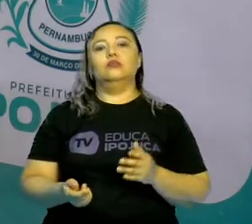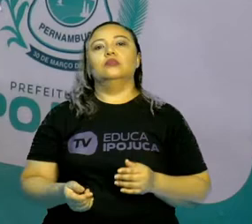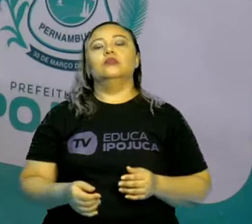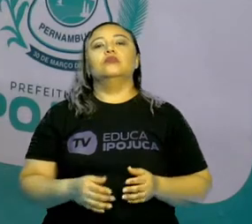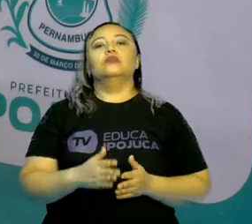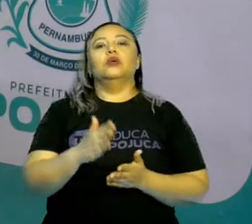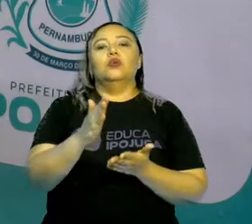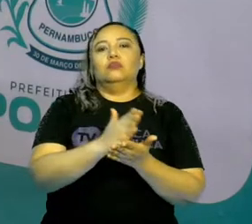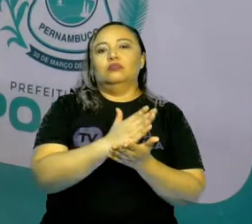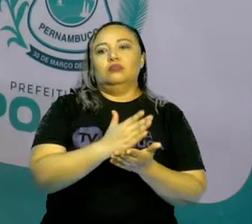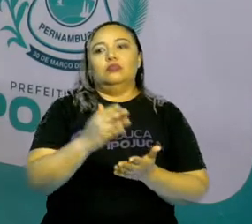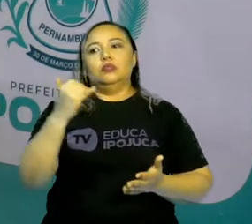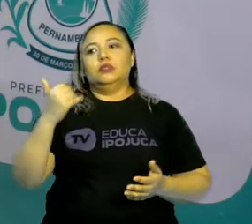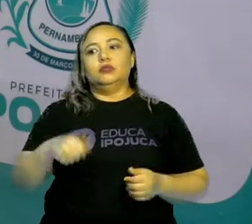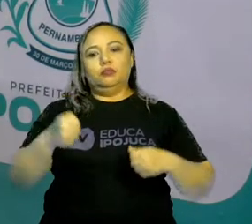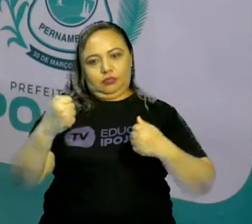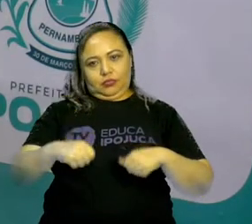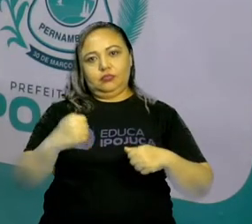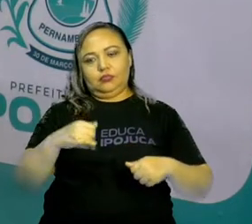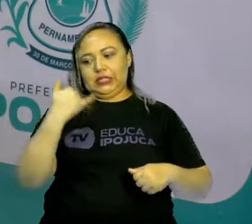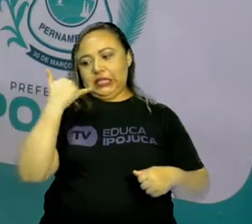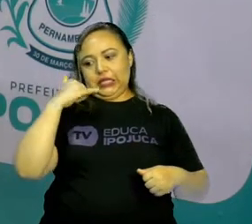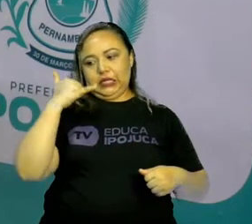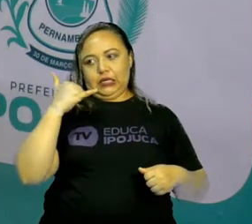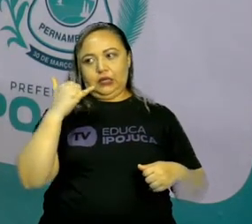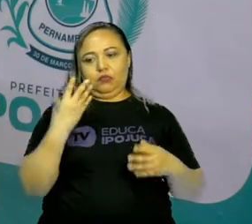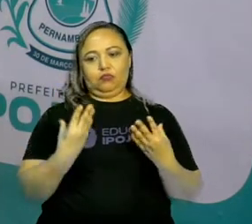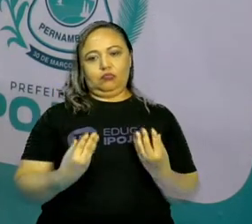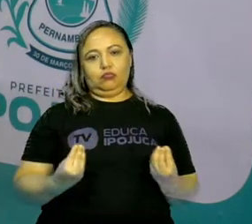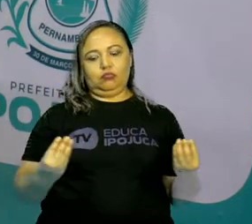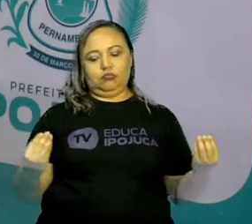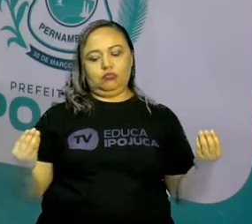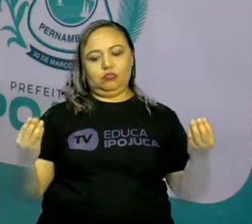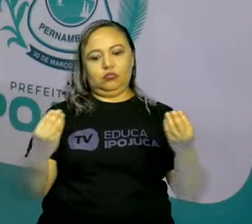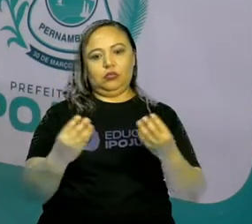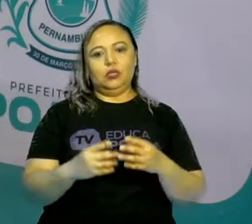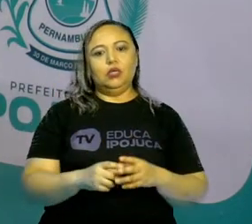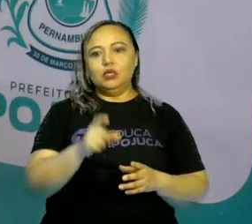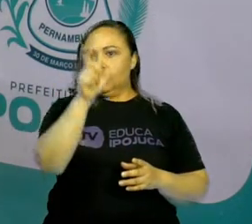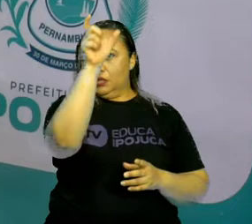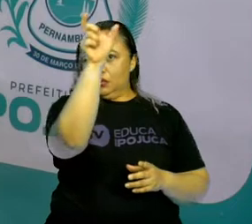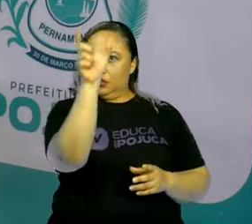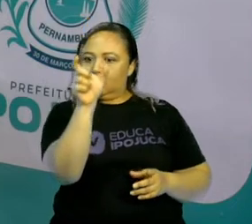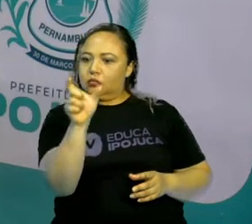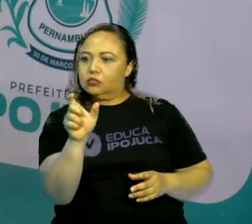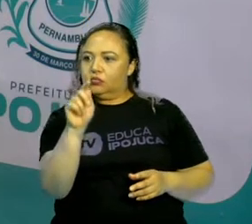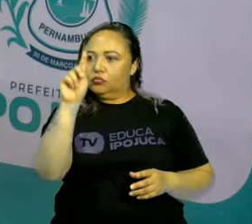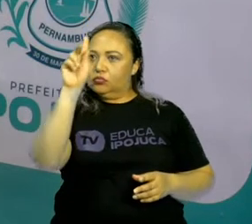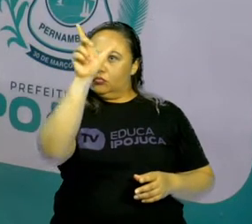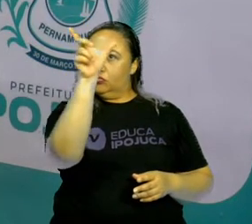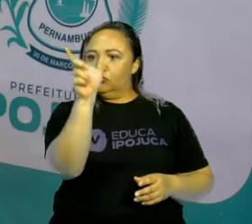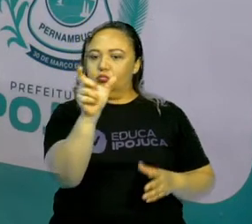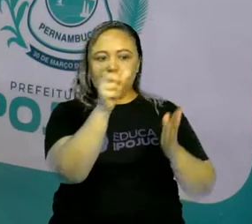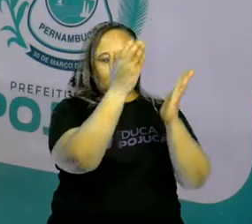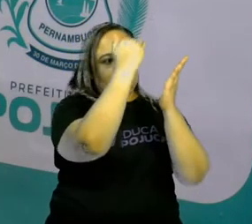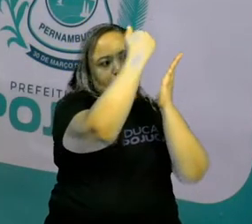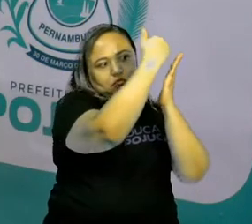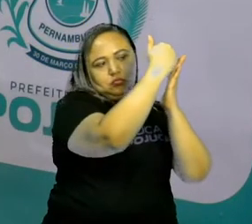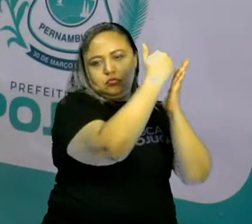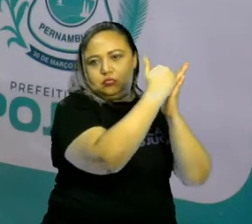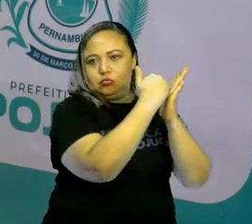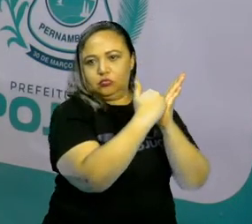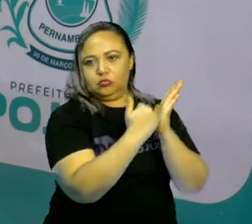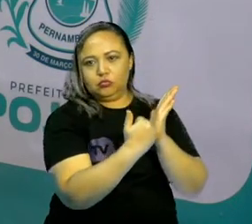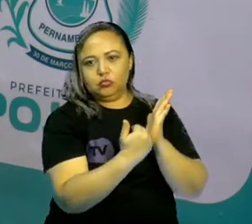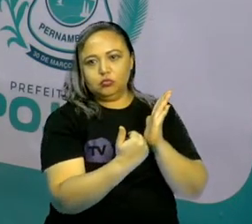ligações e, às vezes, ele vem determinando todas as ligações que você fez na conta, ele vai fazendo a